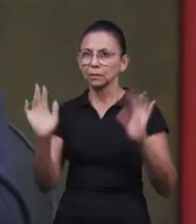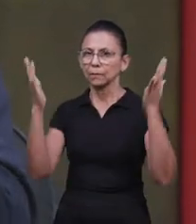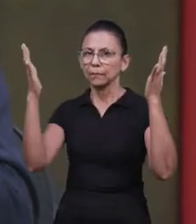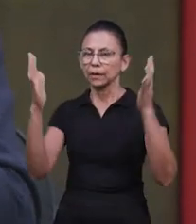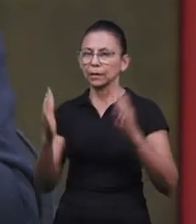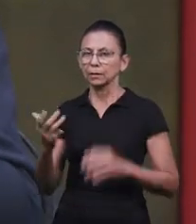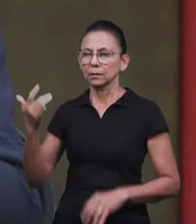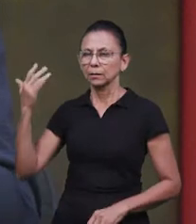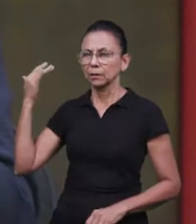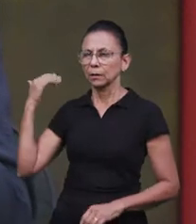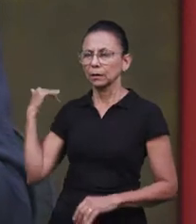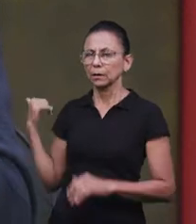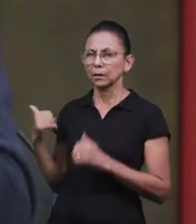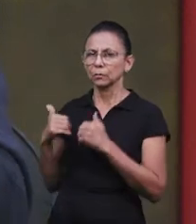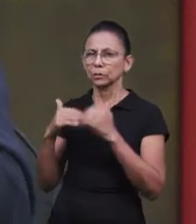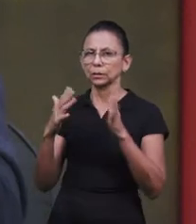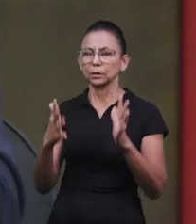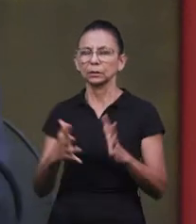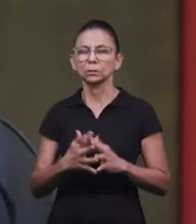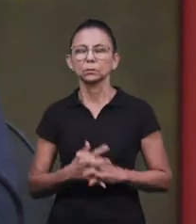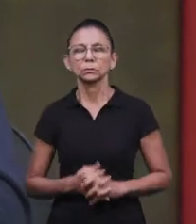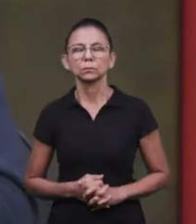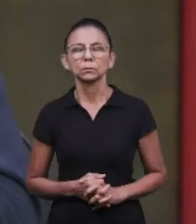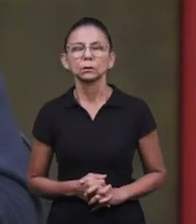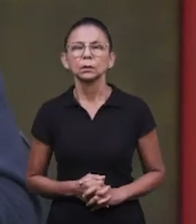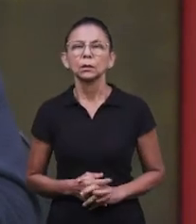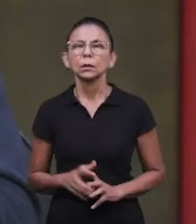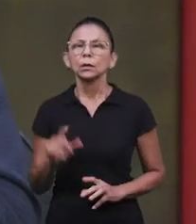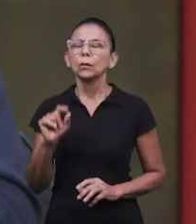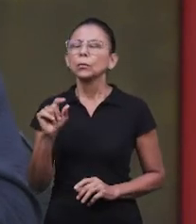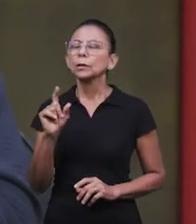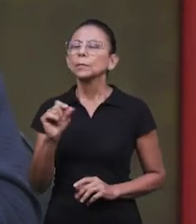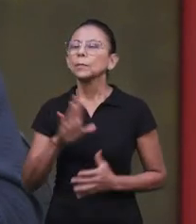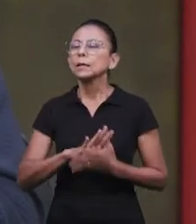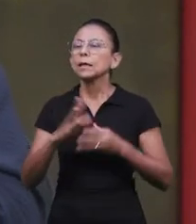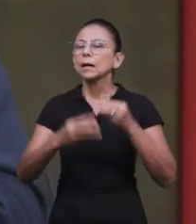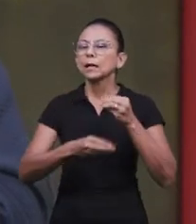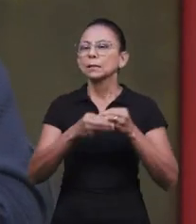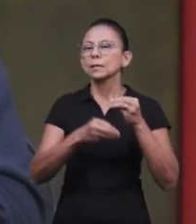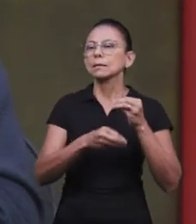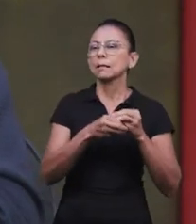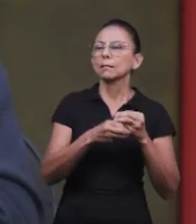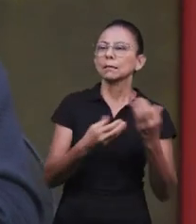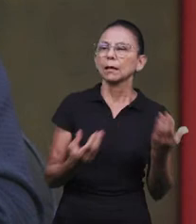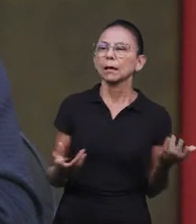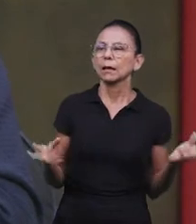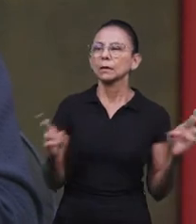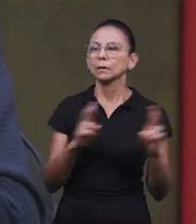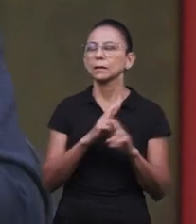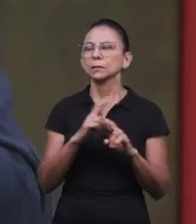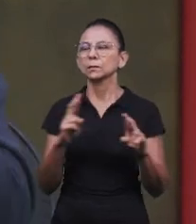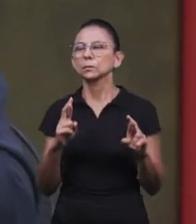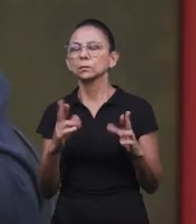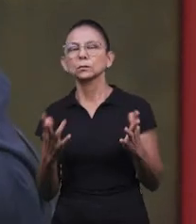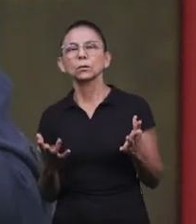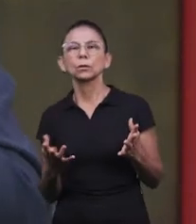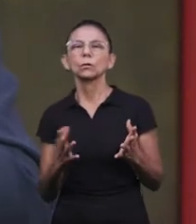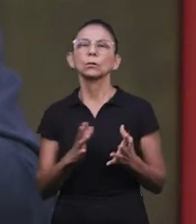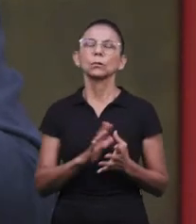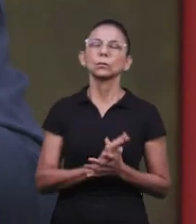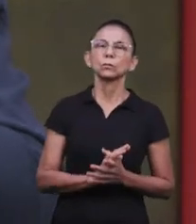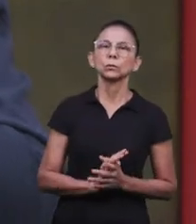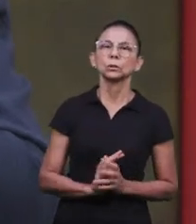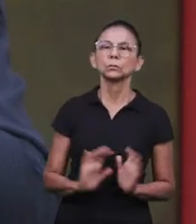festa tem desde a sua origem. O que mais a gente pode ampliar nesse sentido, em termos das ligações